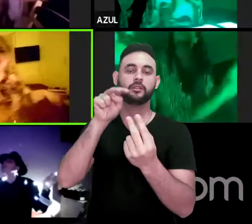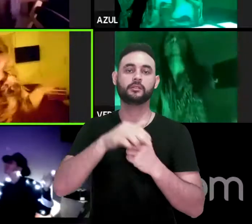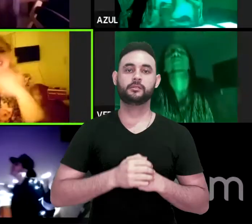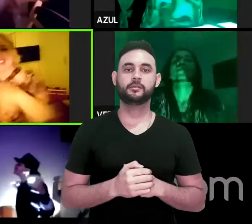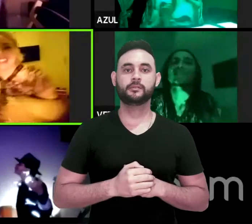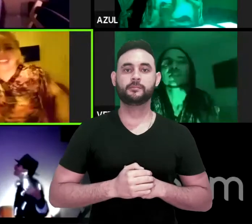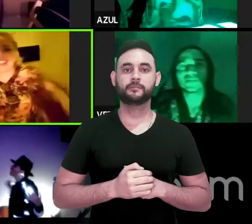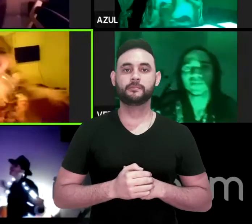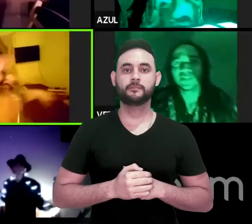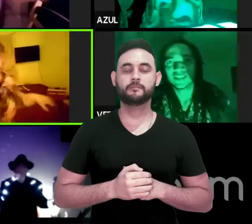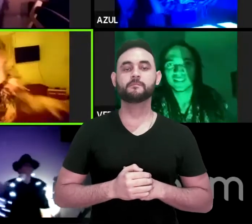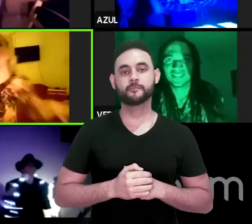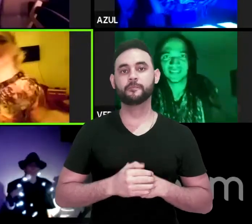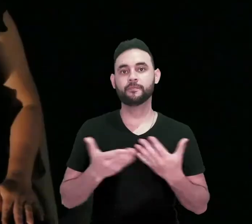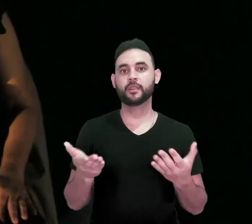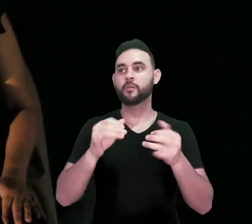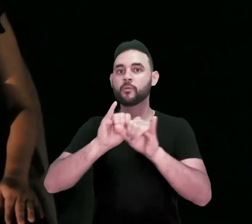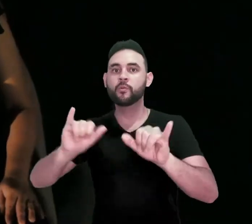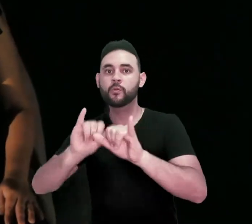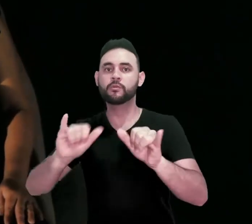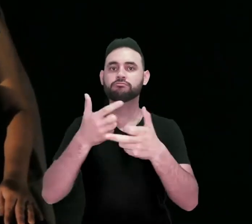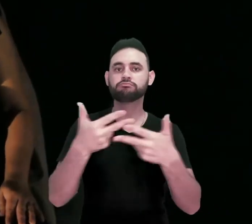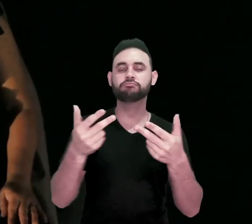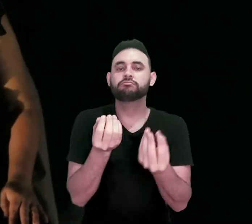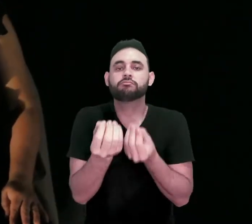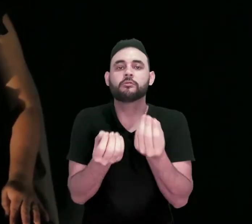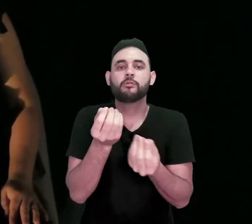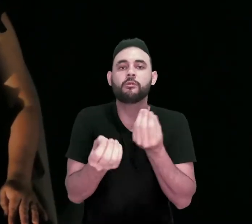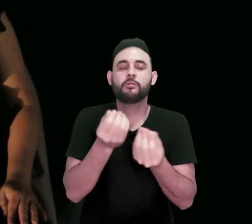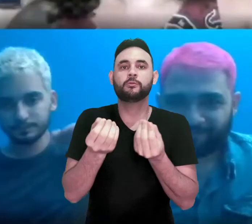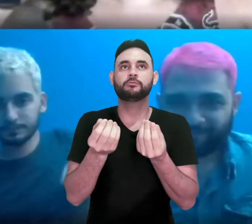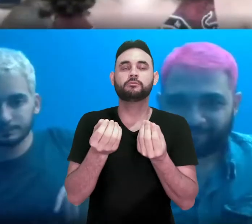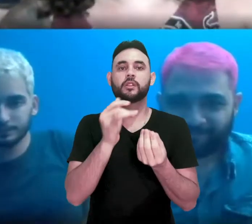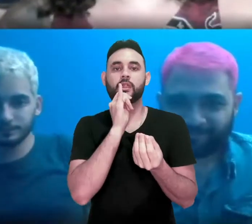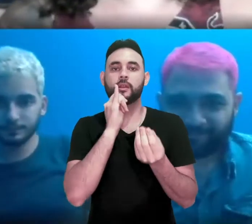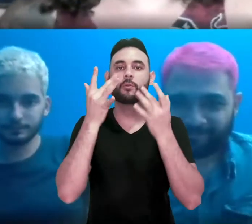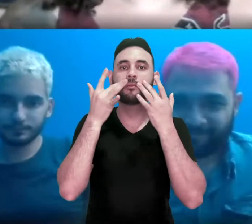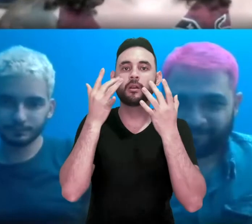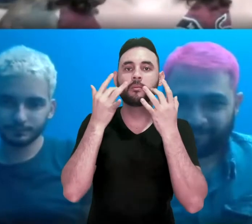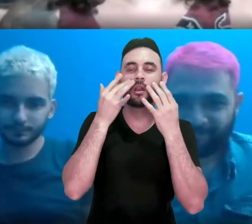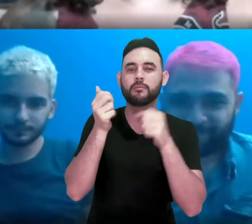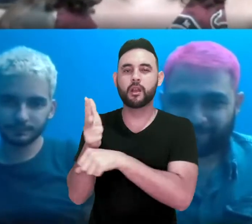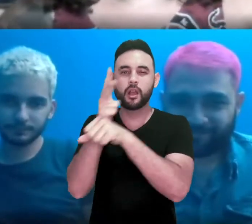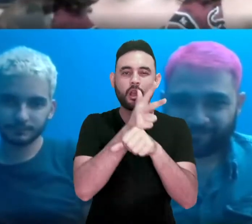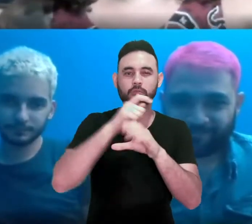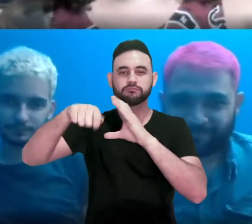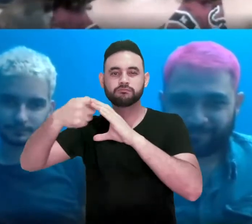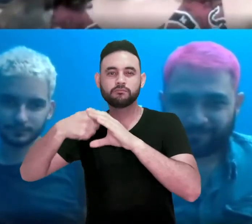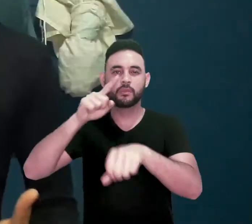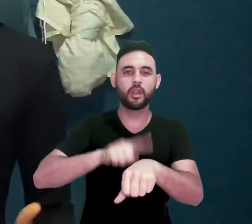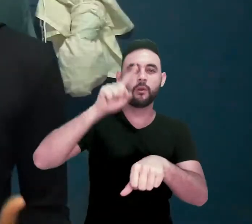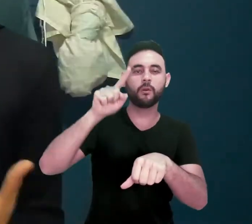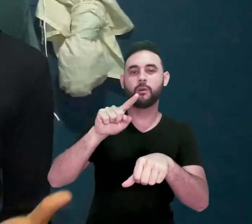de transmissão de espetáculos gravados ou não,